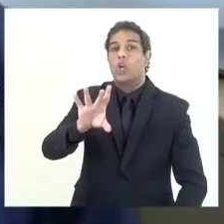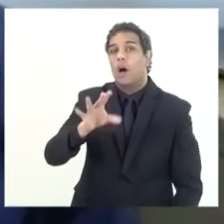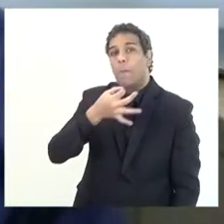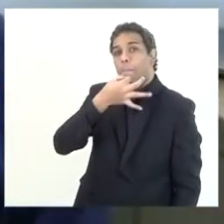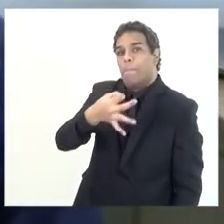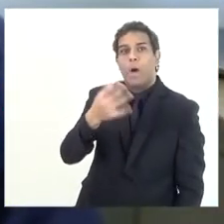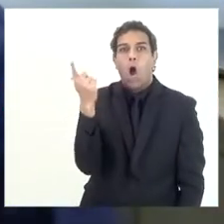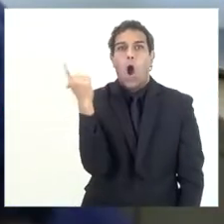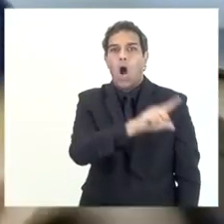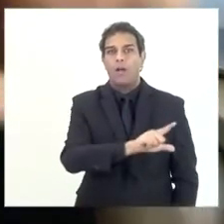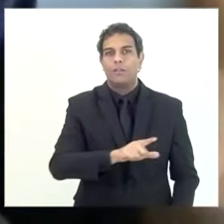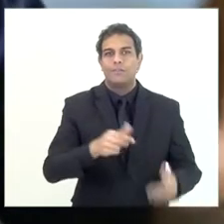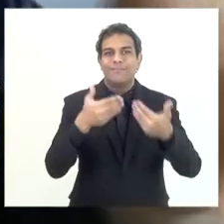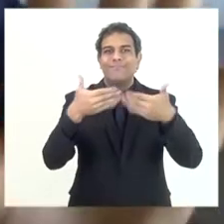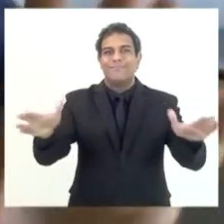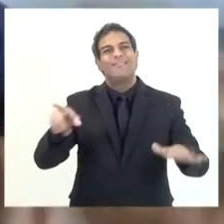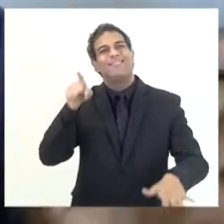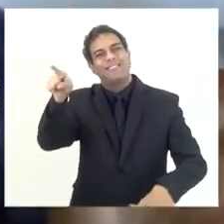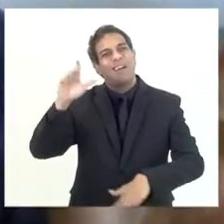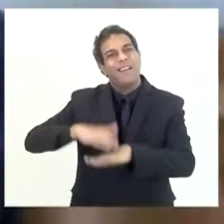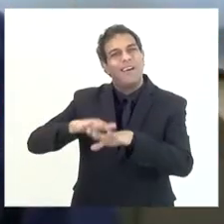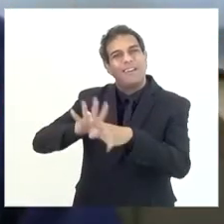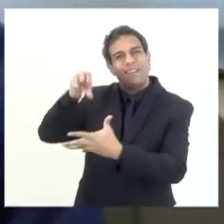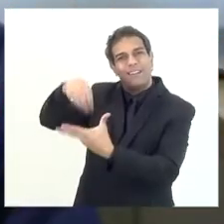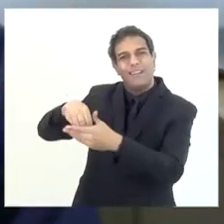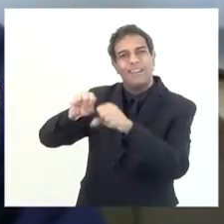Entendeu? Eu sei que lá está separado.